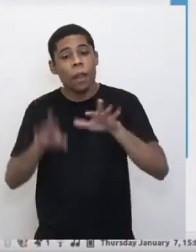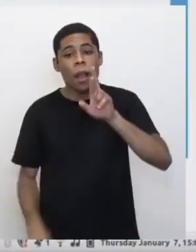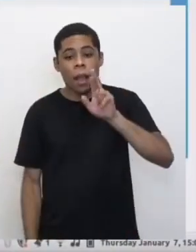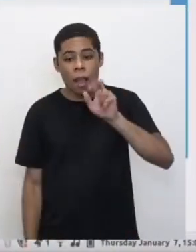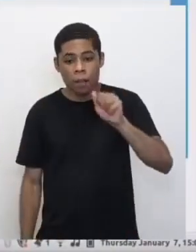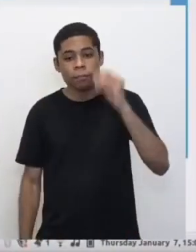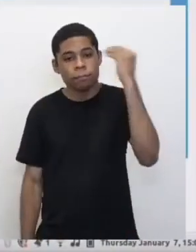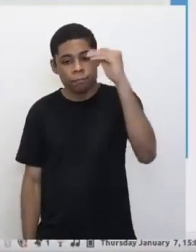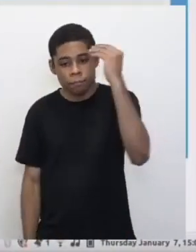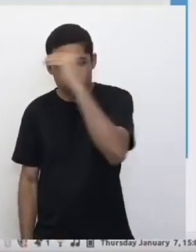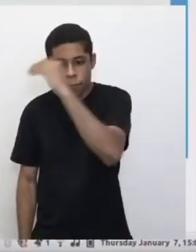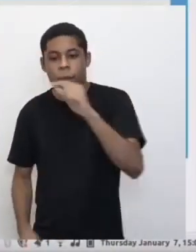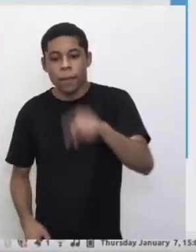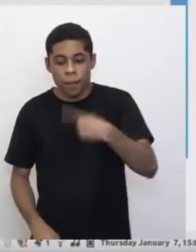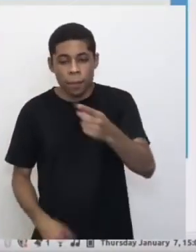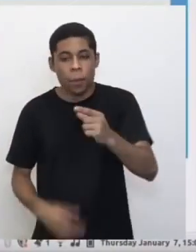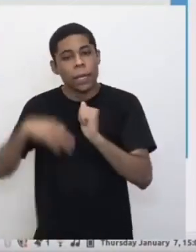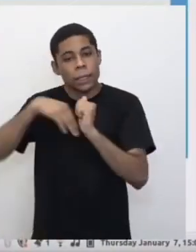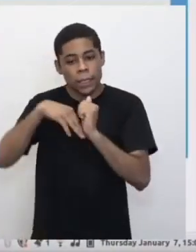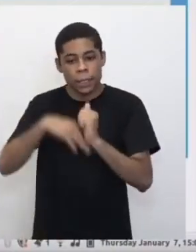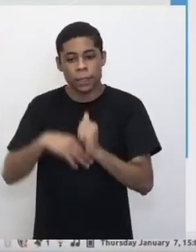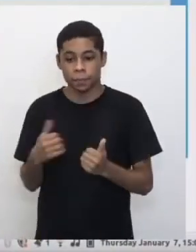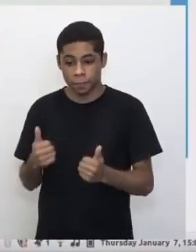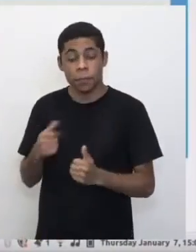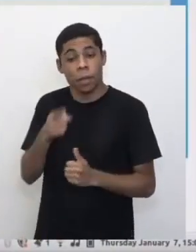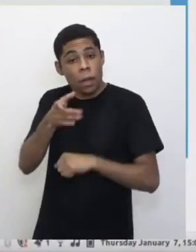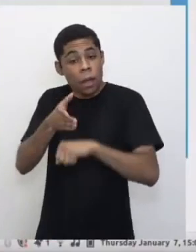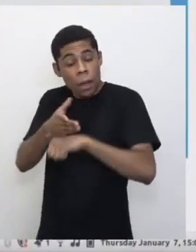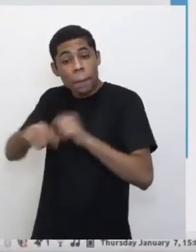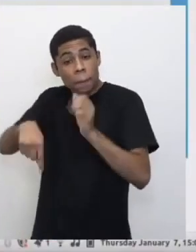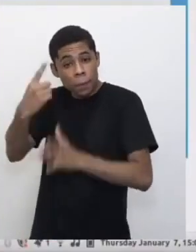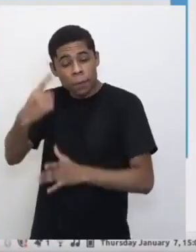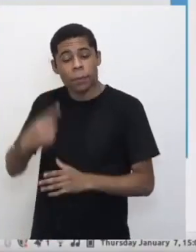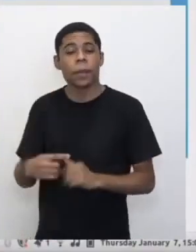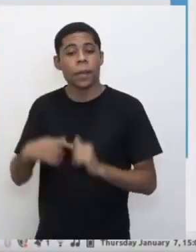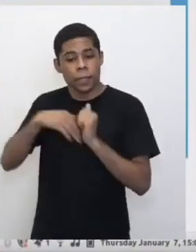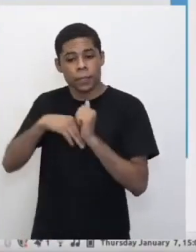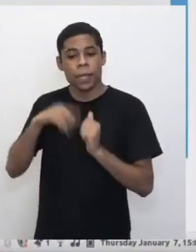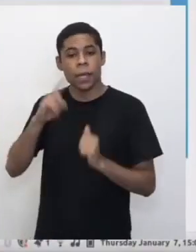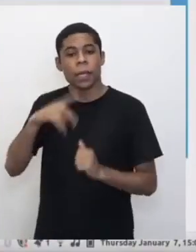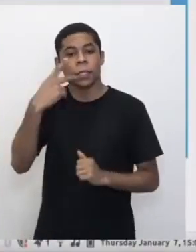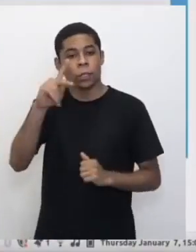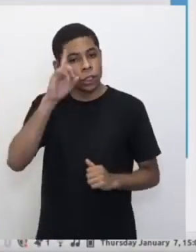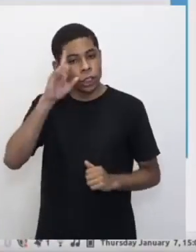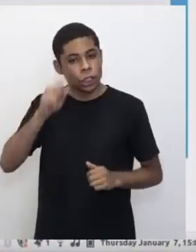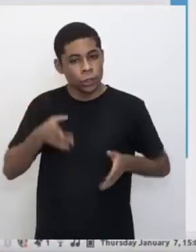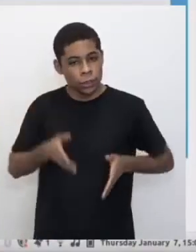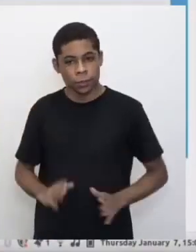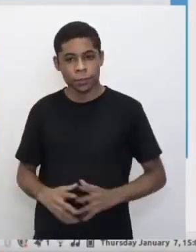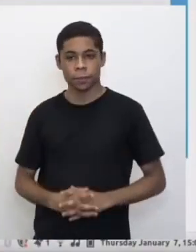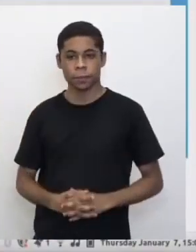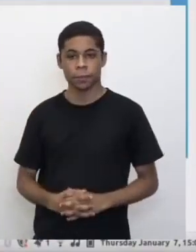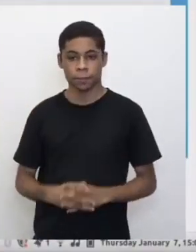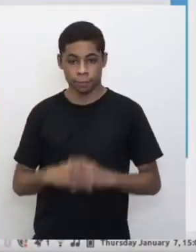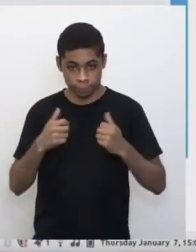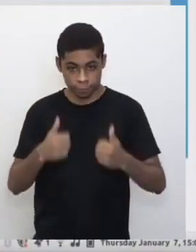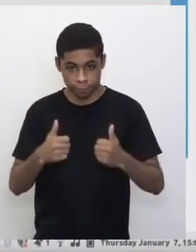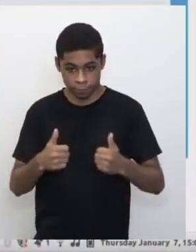R.A. aqui e depois a senha. Como é o seu primeiro acesso, a senha é a sua data de nascimento. Tudo bem?